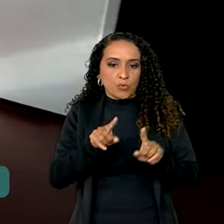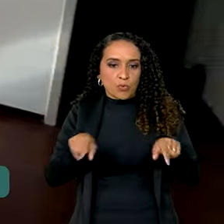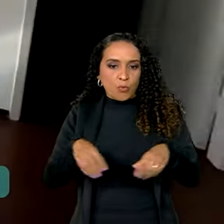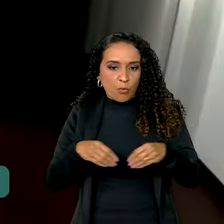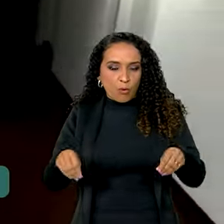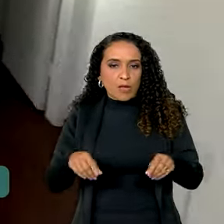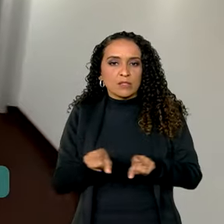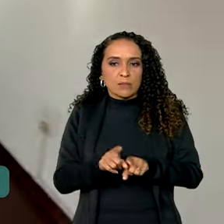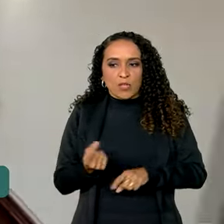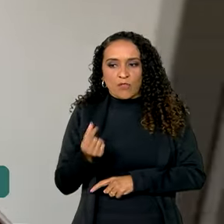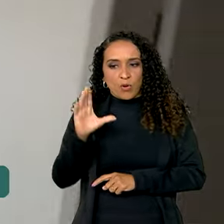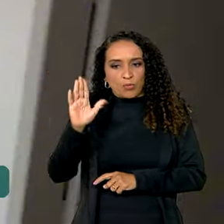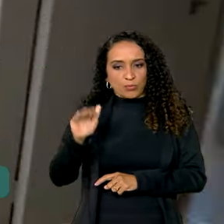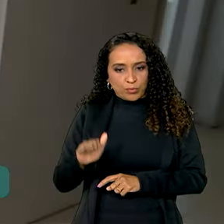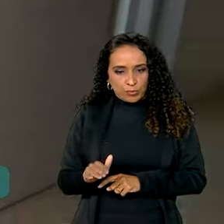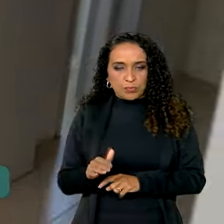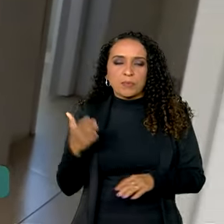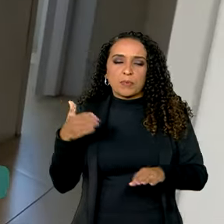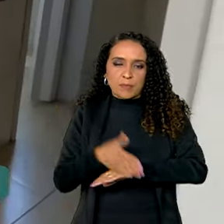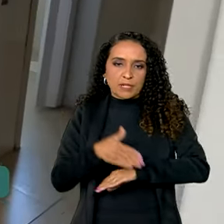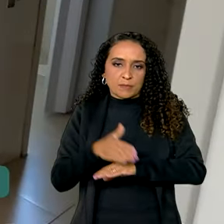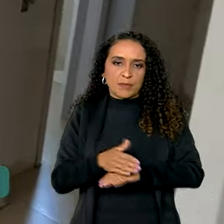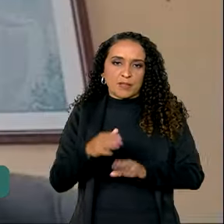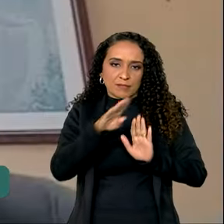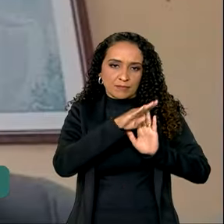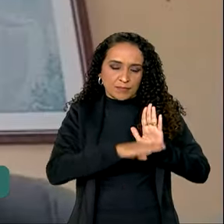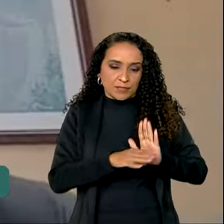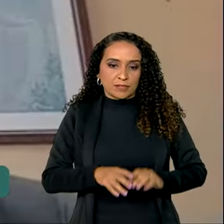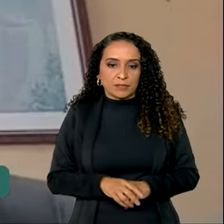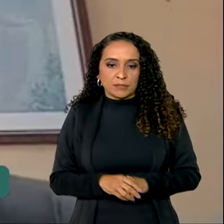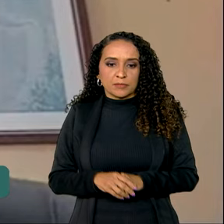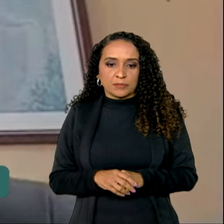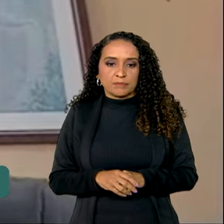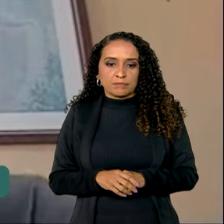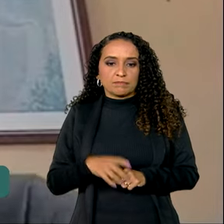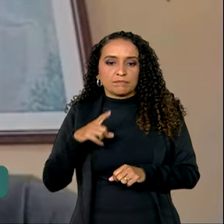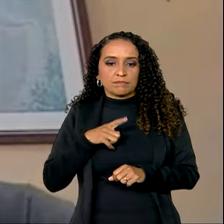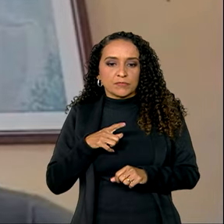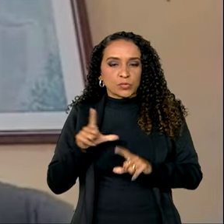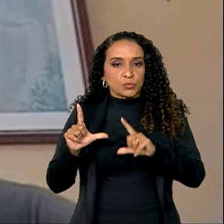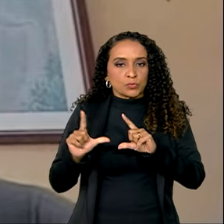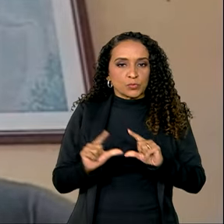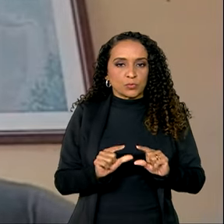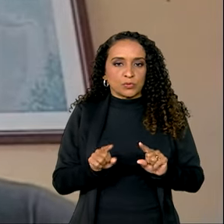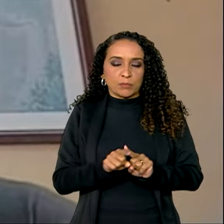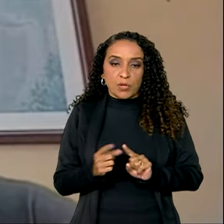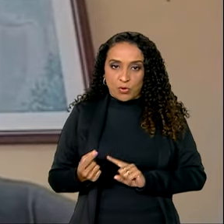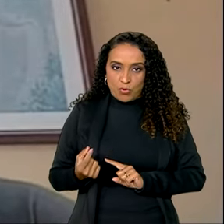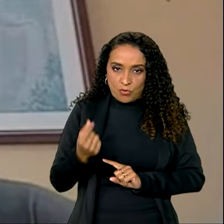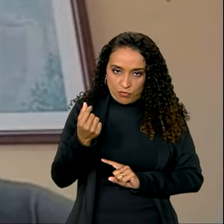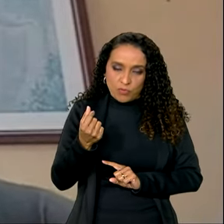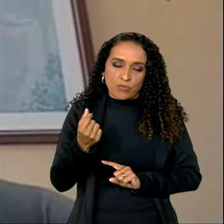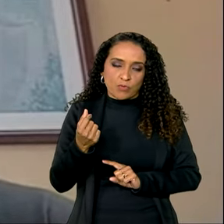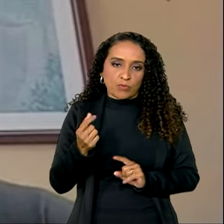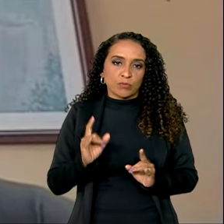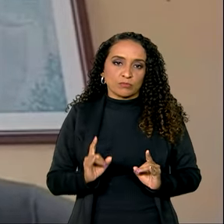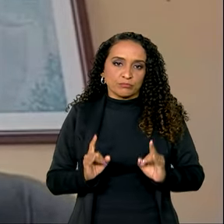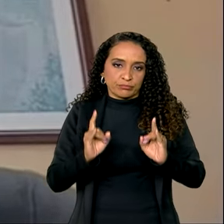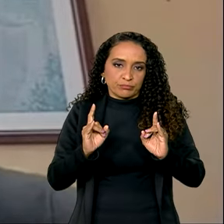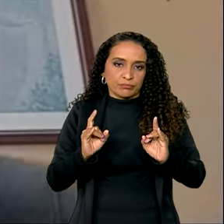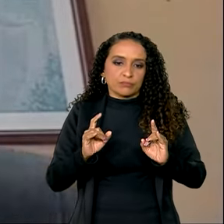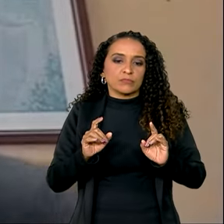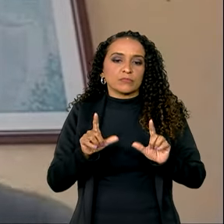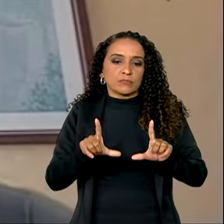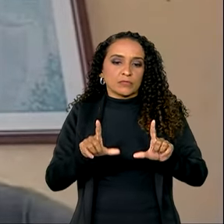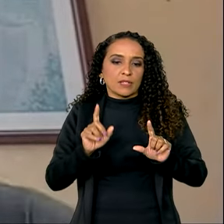até baixou o valor do imóvel para participar do programa. A gente deu uma reduzida no valor do apartamento,